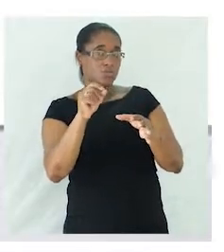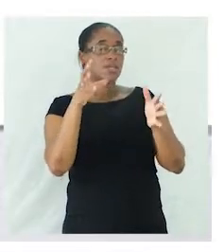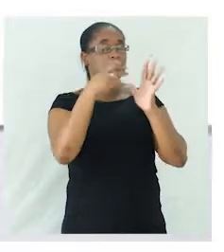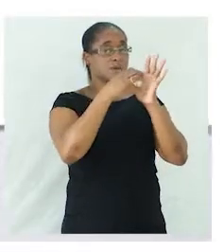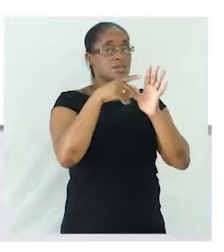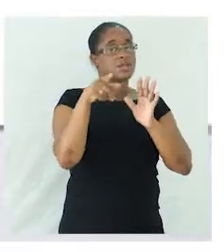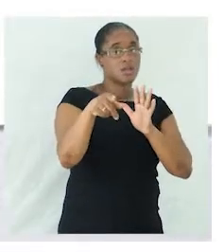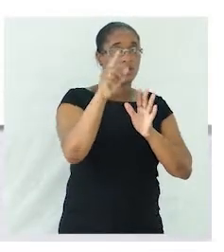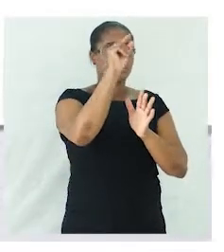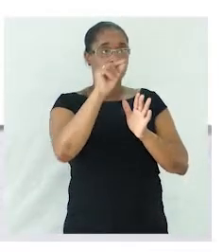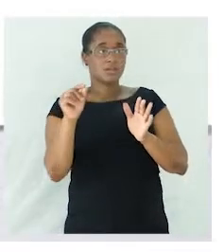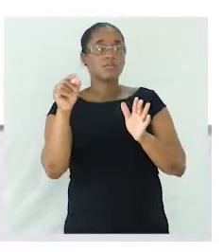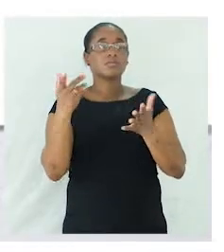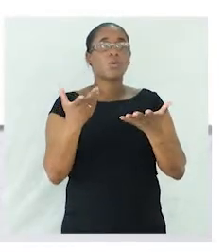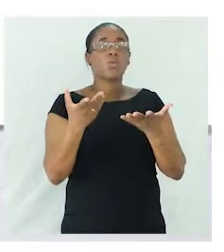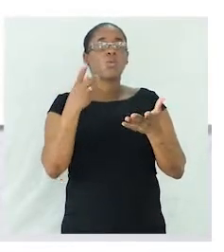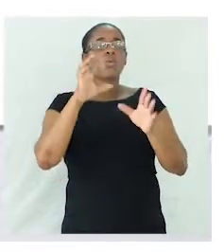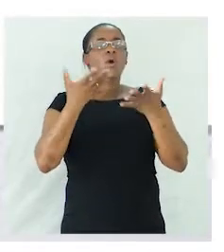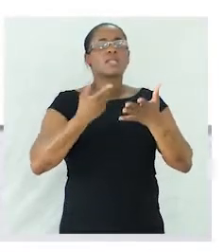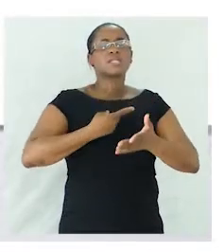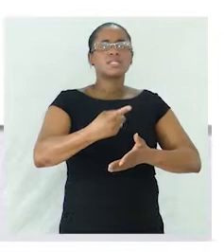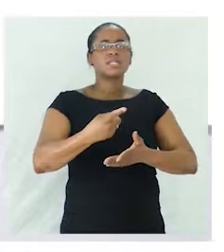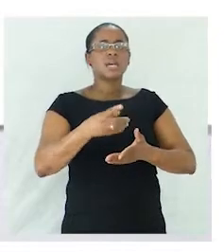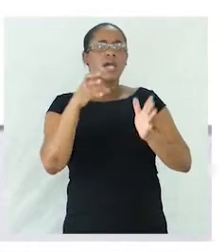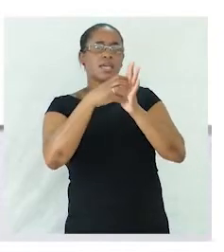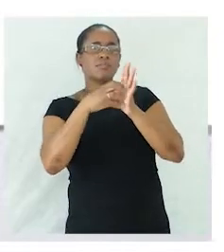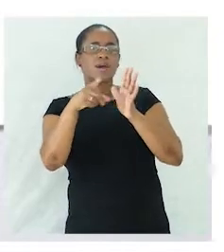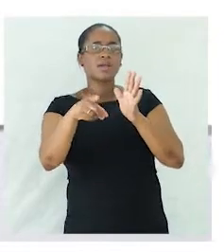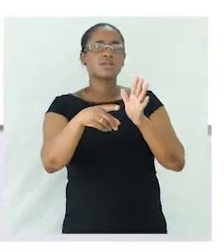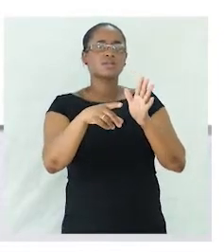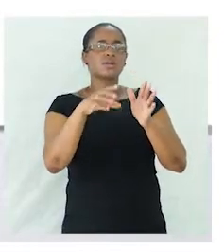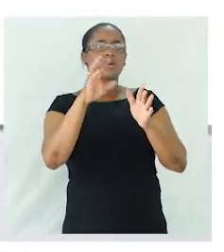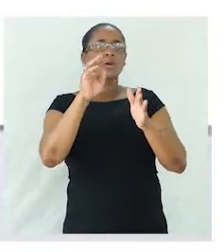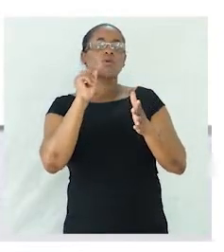Então, qual será a imagem correspondente ao substantivo arquipélago?